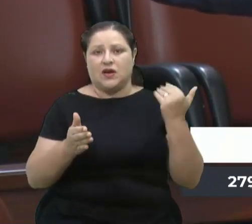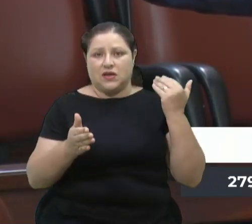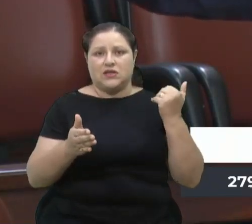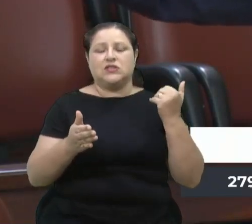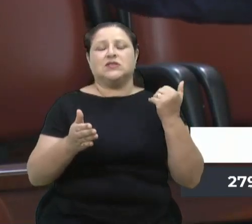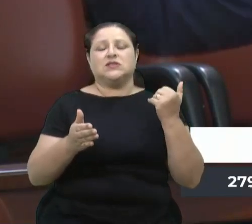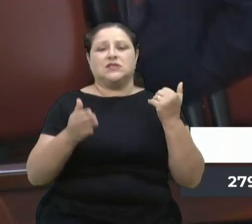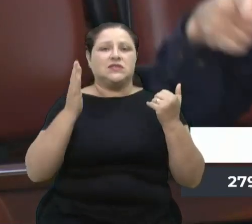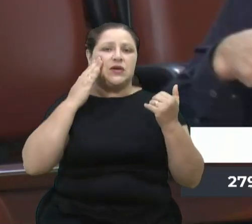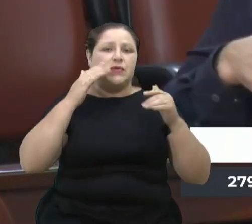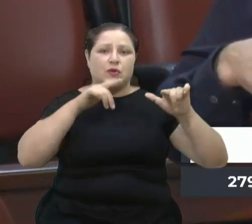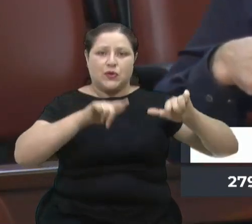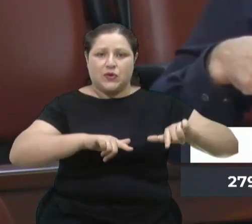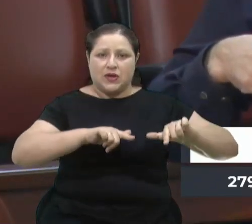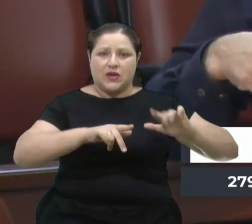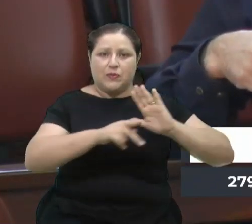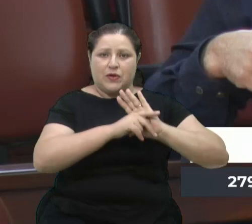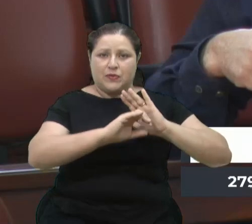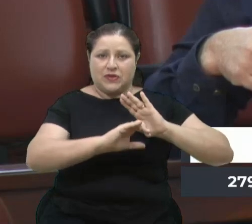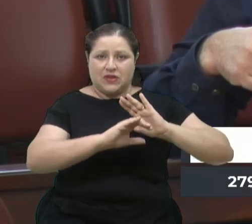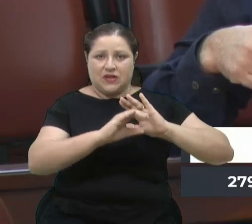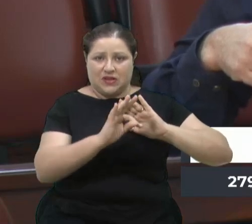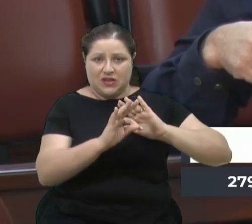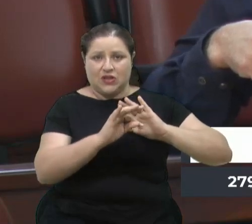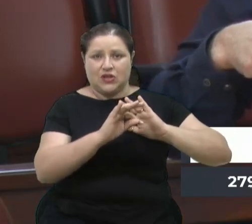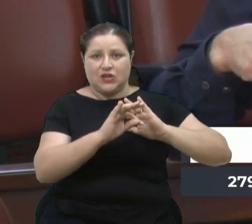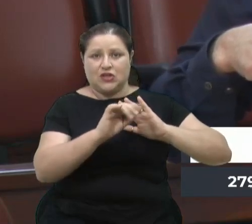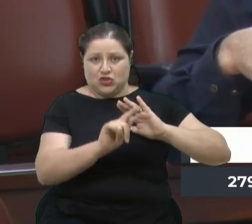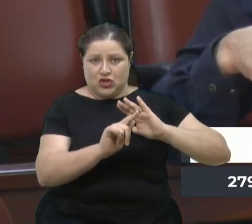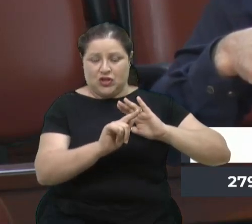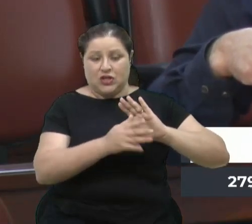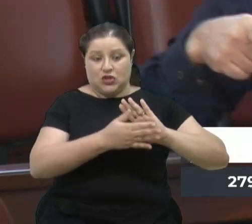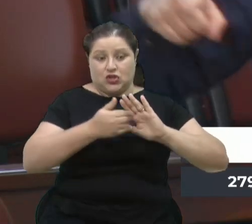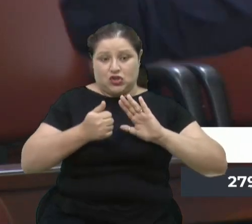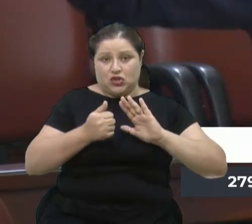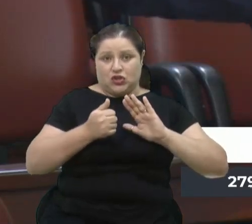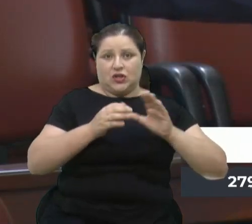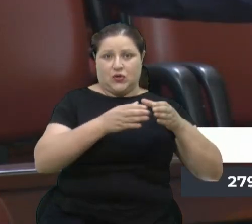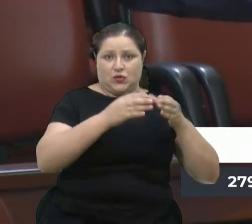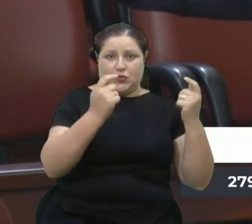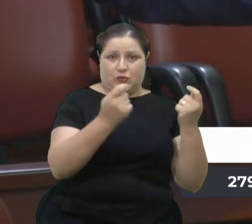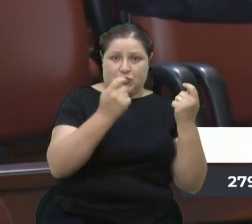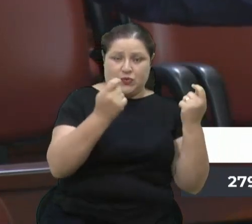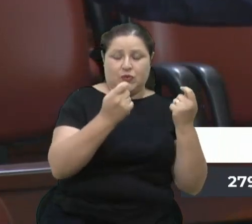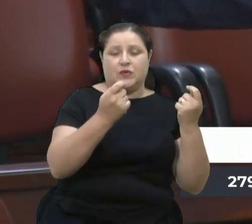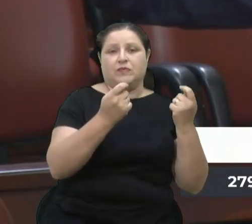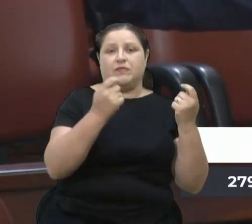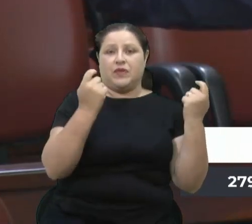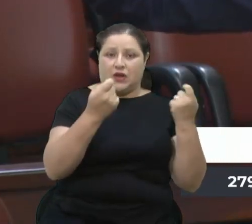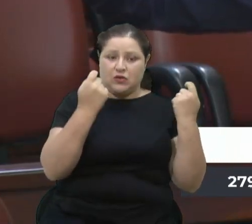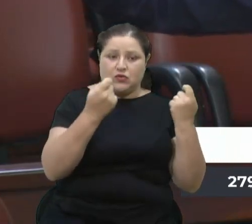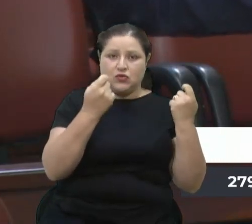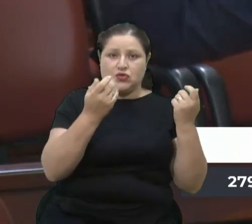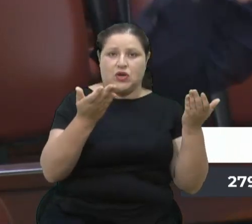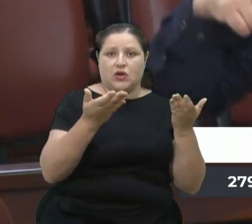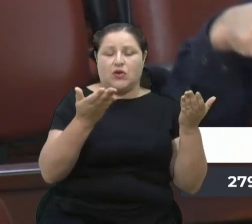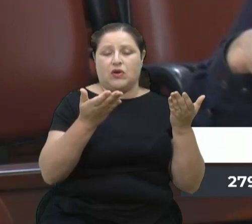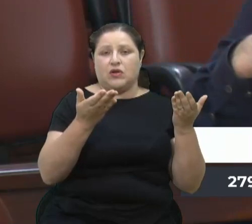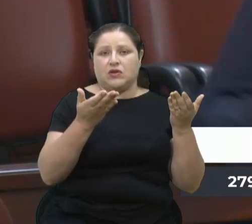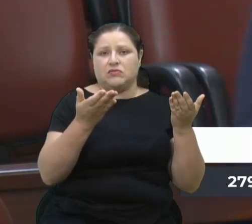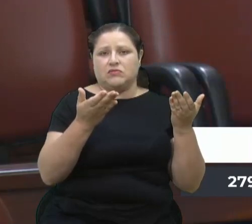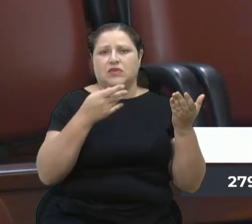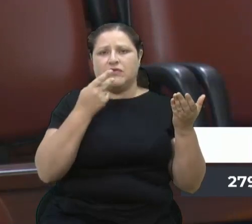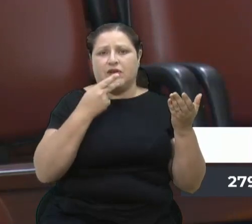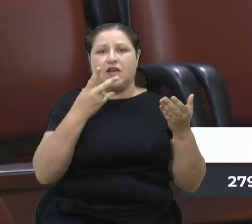aberto o espaço para a imodiálise. E aí, que aconteceu? Estão usando aquele espaço para vender serviço para os